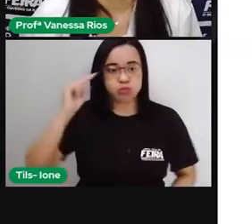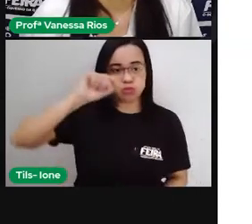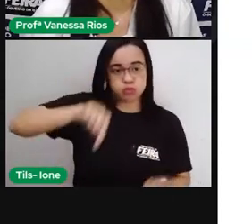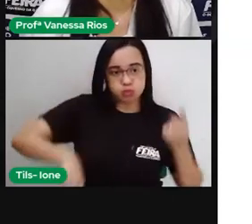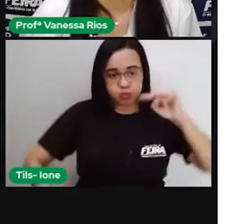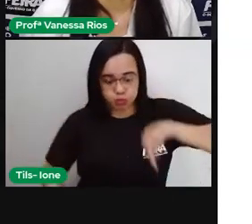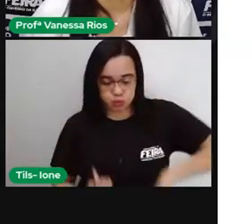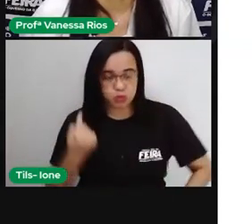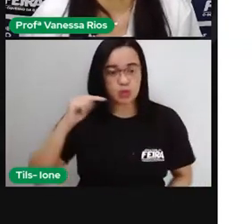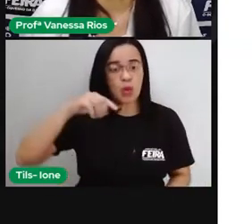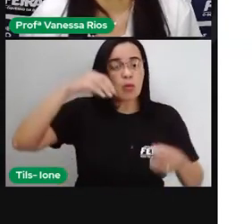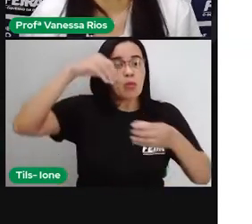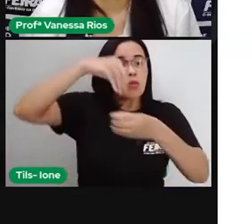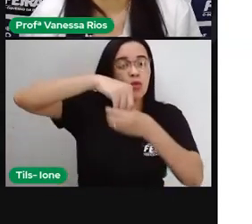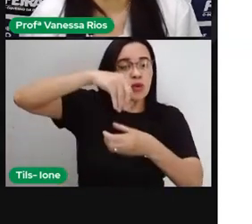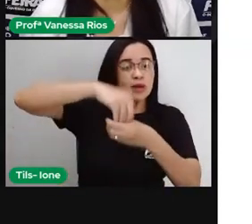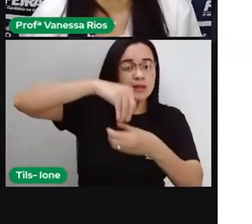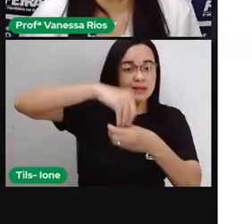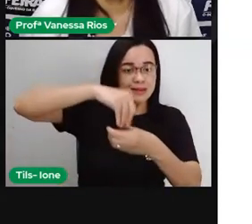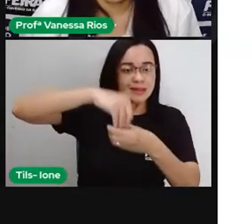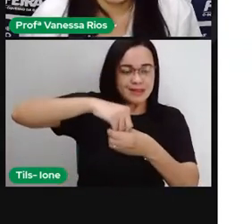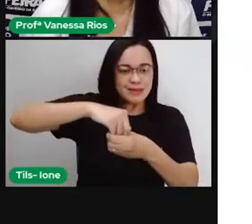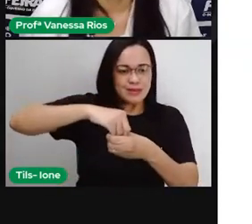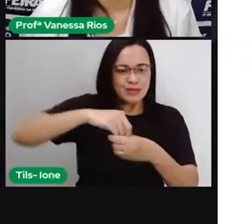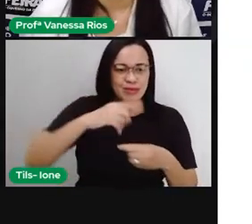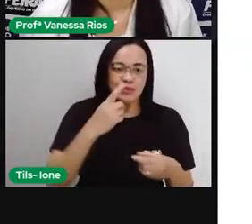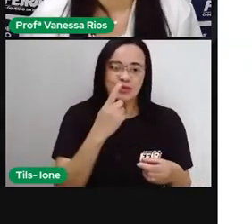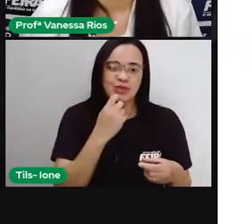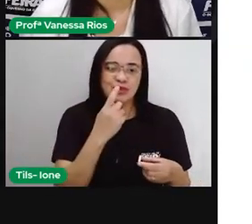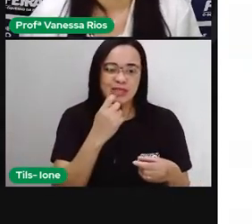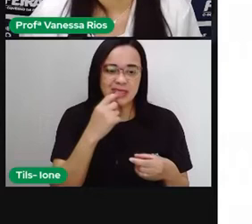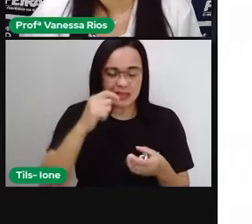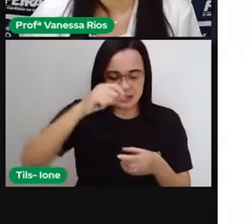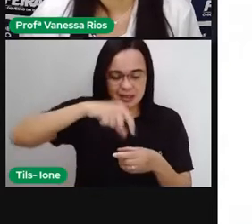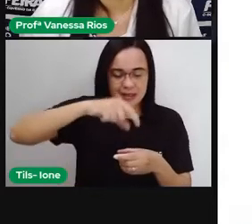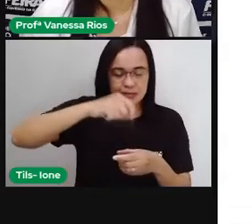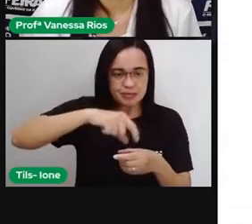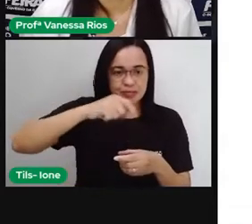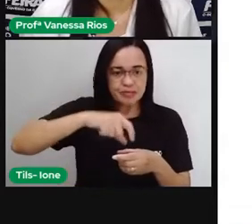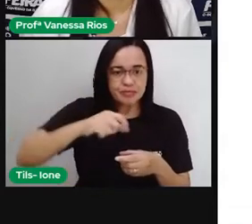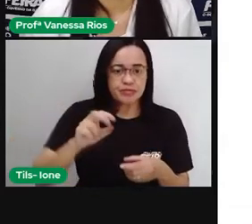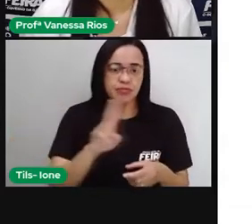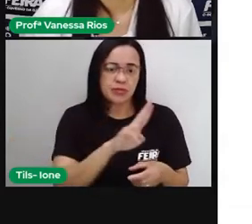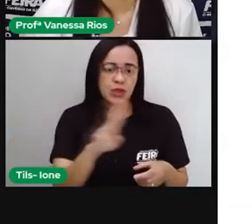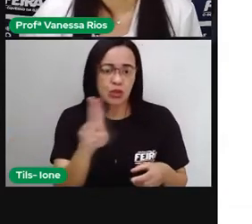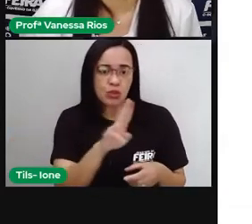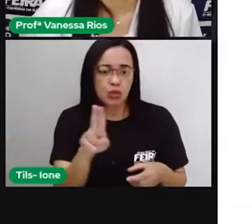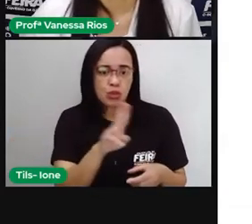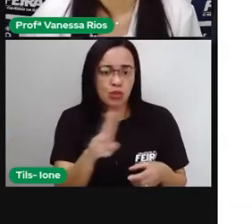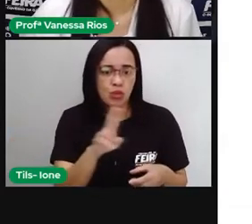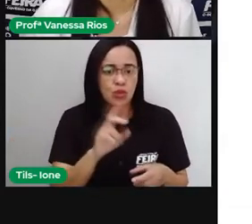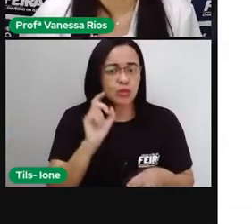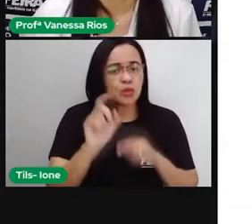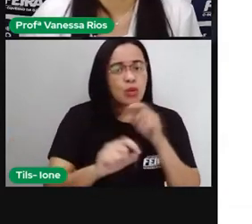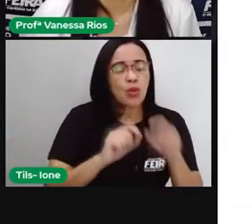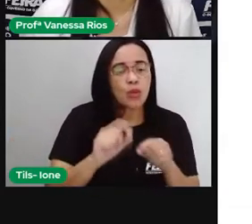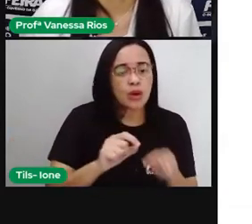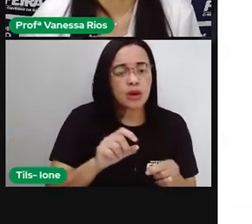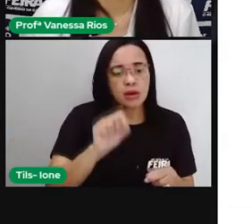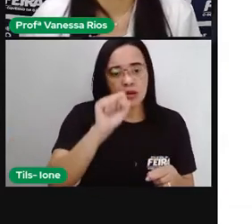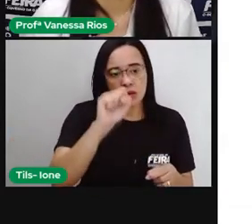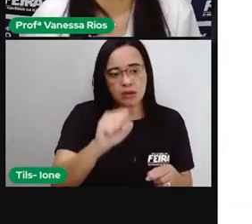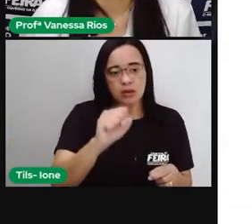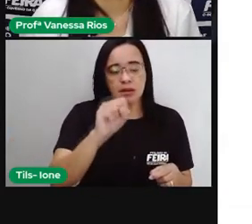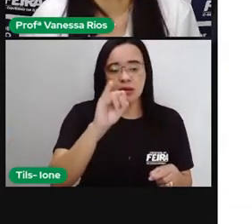conhece como sistema circulatório aí o nome mais comum, mas os nossos estudos aí podem ser direcionados a sistema